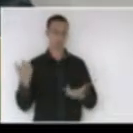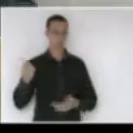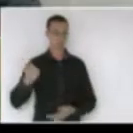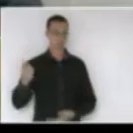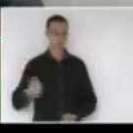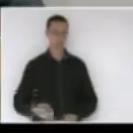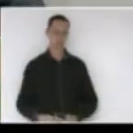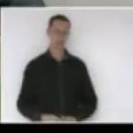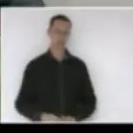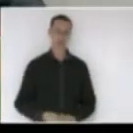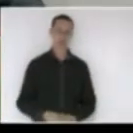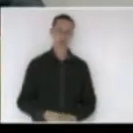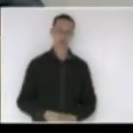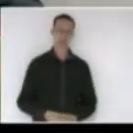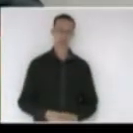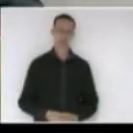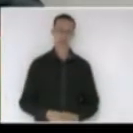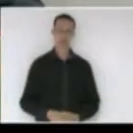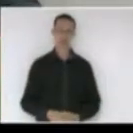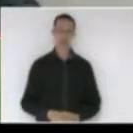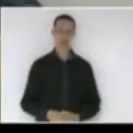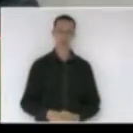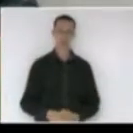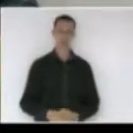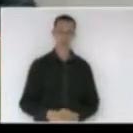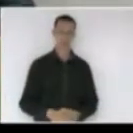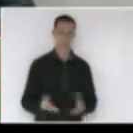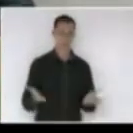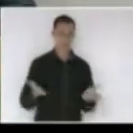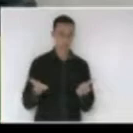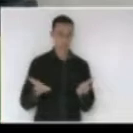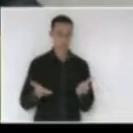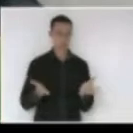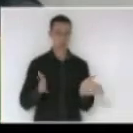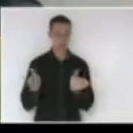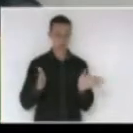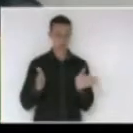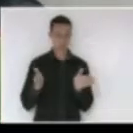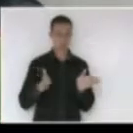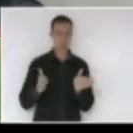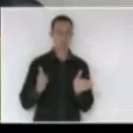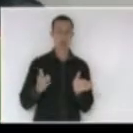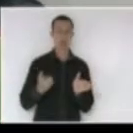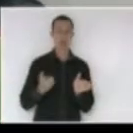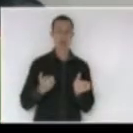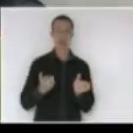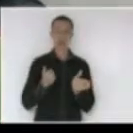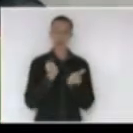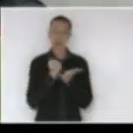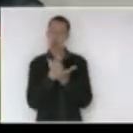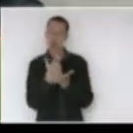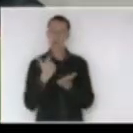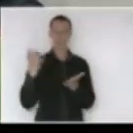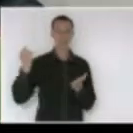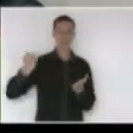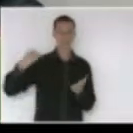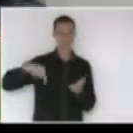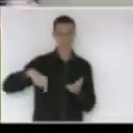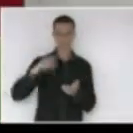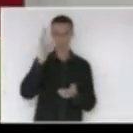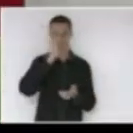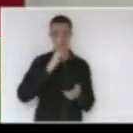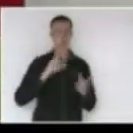nós vivemos um momento que o consumo do leite em nosso país caiu e caiu acentuadamente